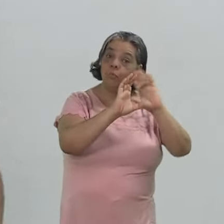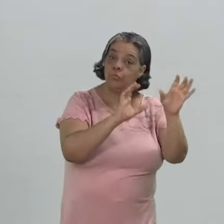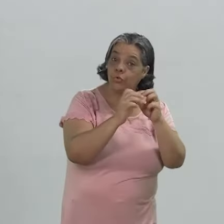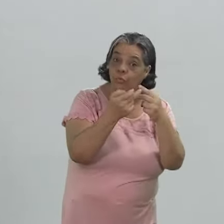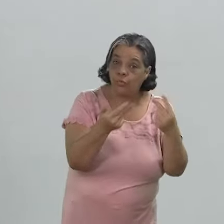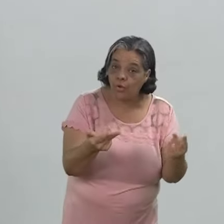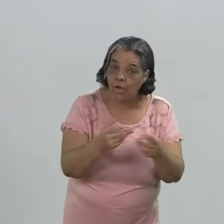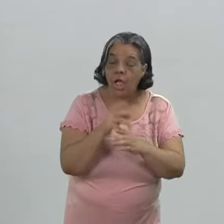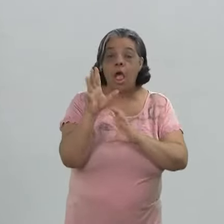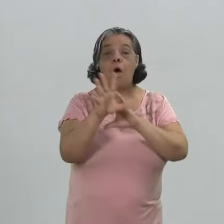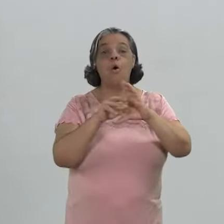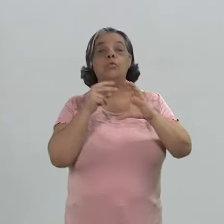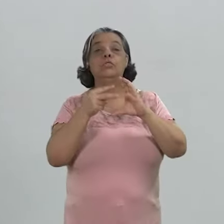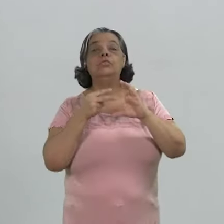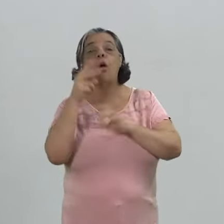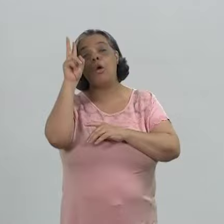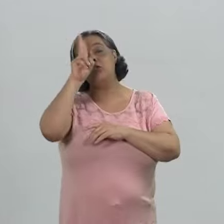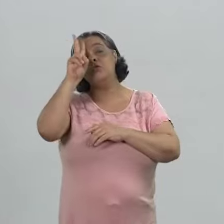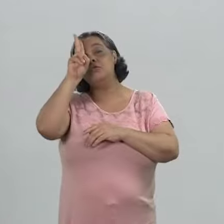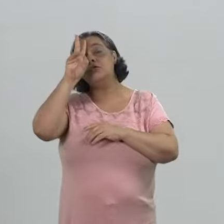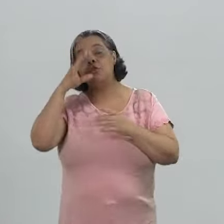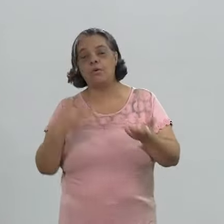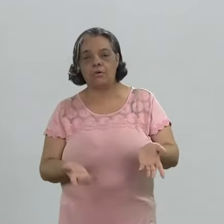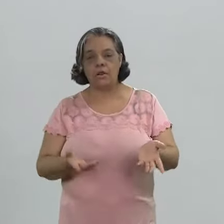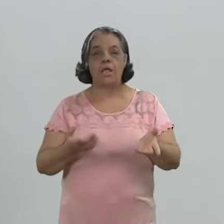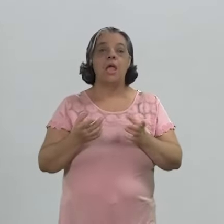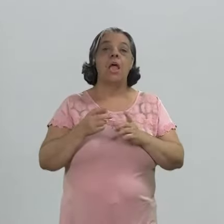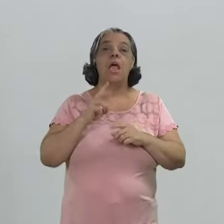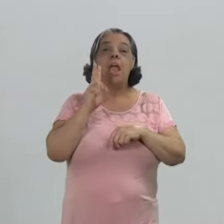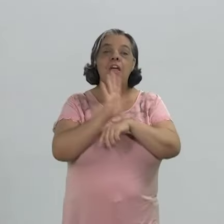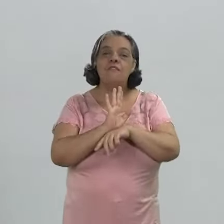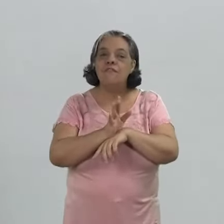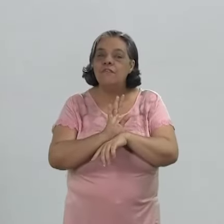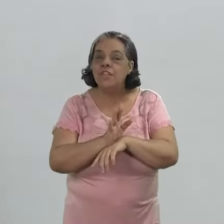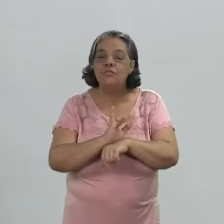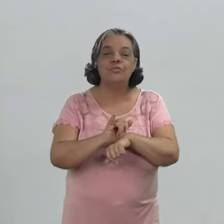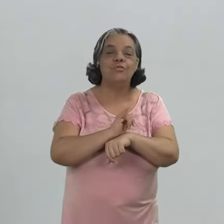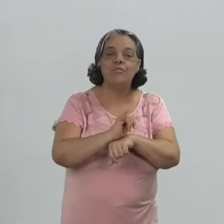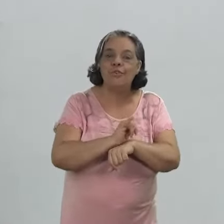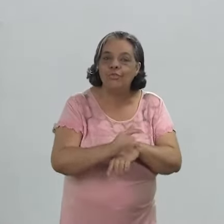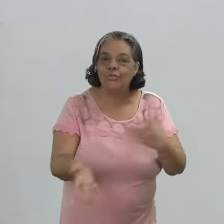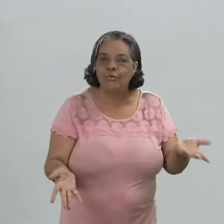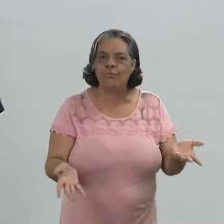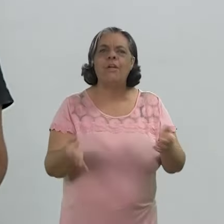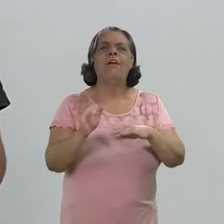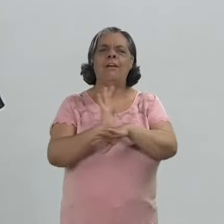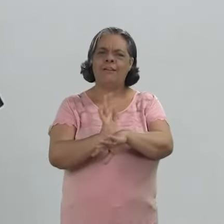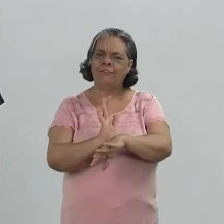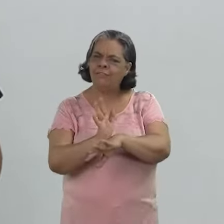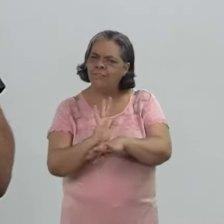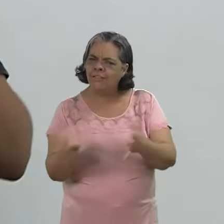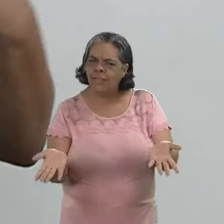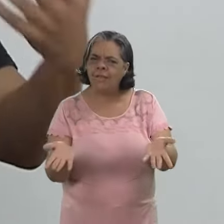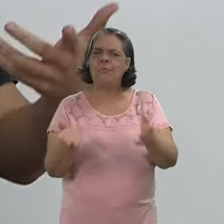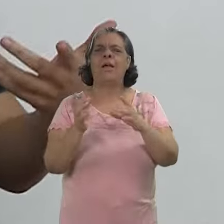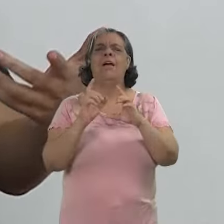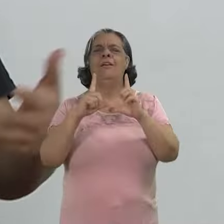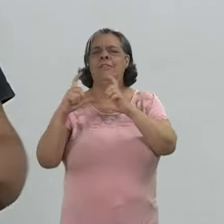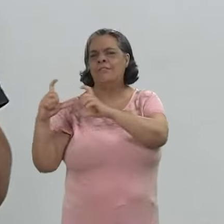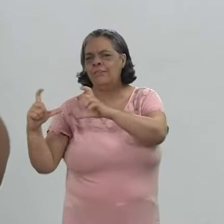algo. Audiovisual é story, audiovisual é vídeo no YouTube, audiovisual também é cinema,